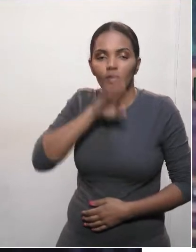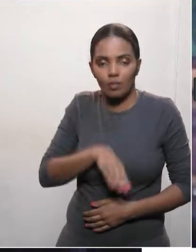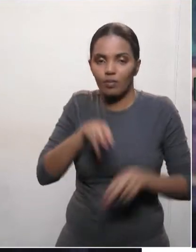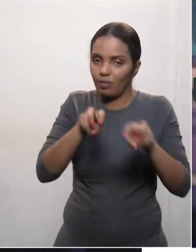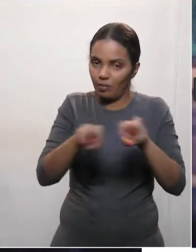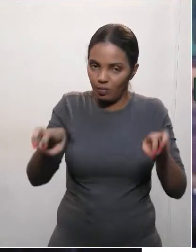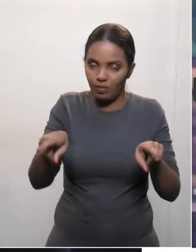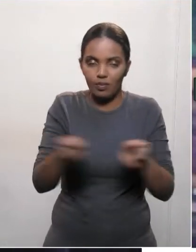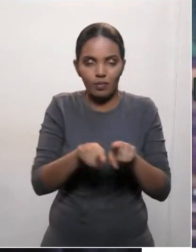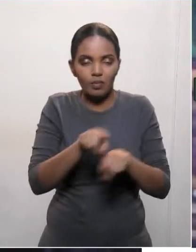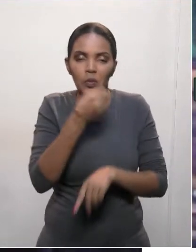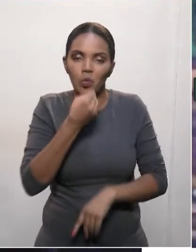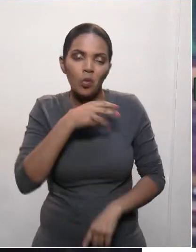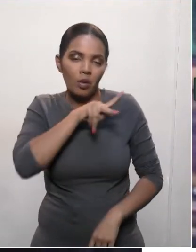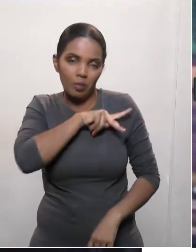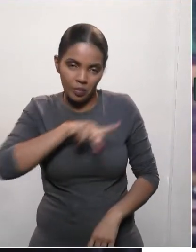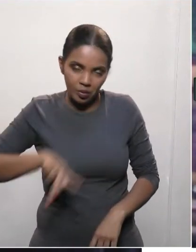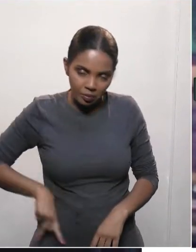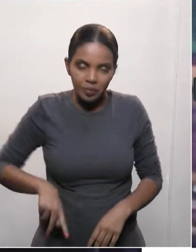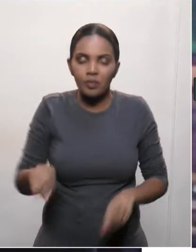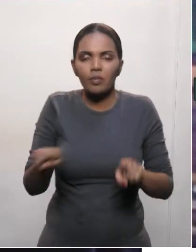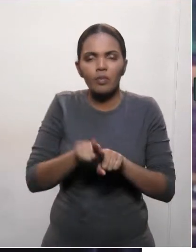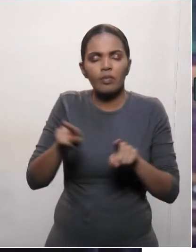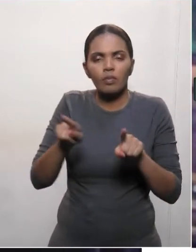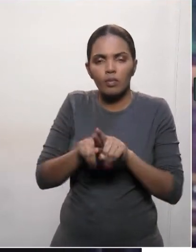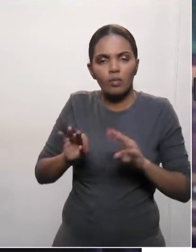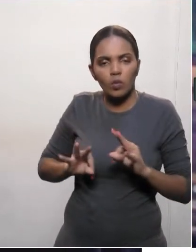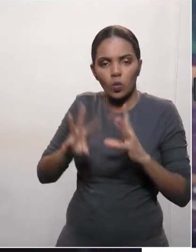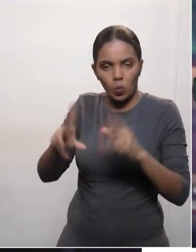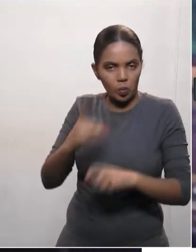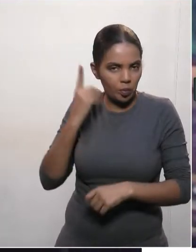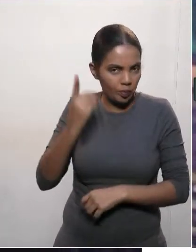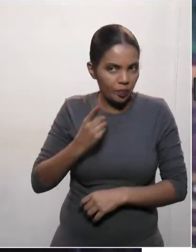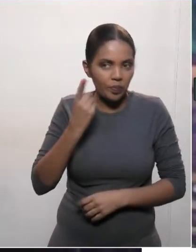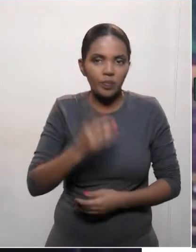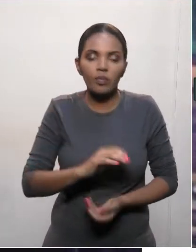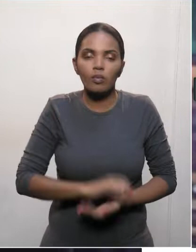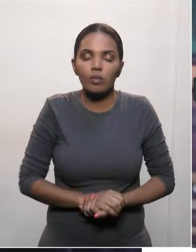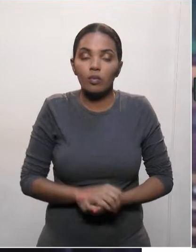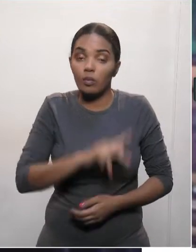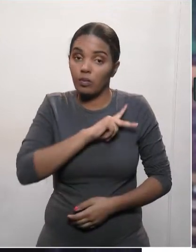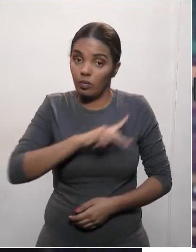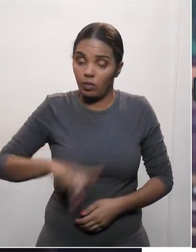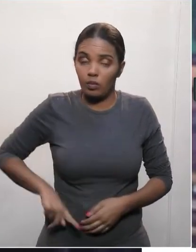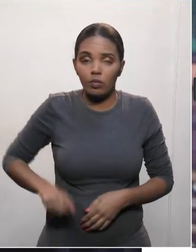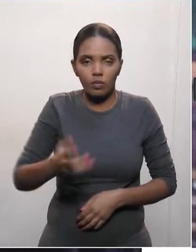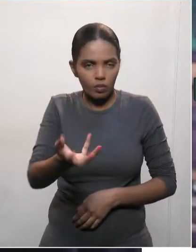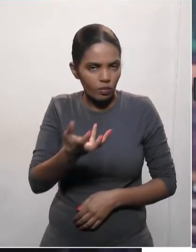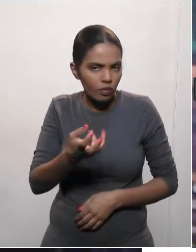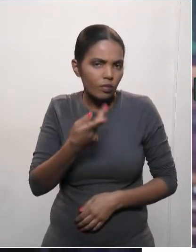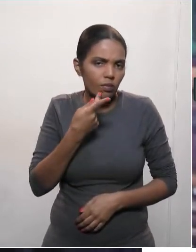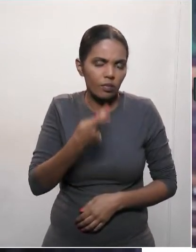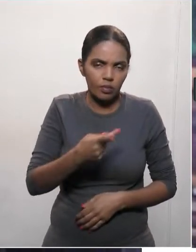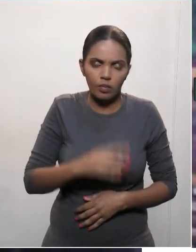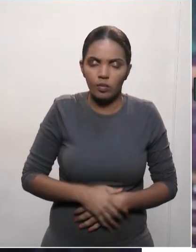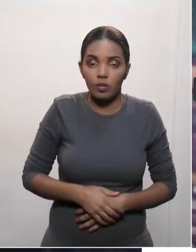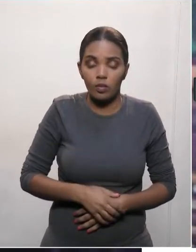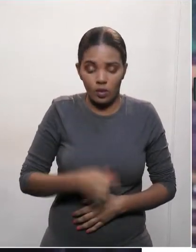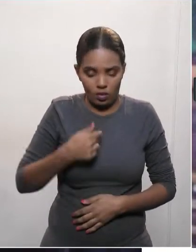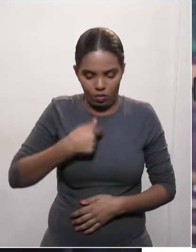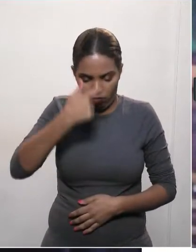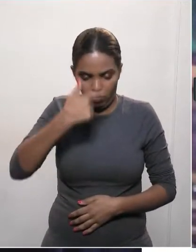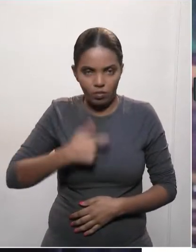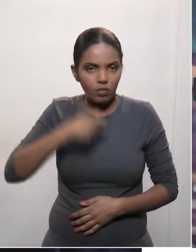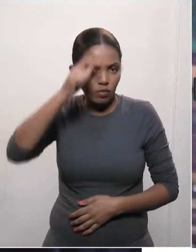Senhoras e senhores deputados, senhor presidente, eu quero vir aqui dizer que o soldado Freud